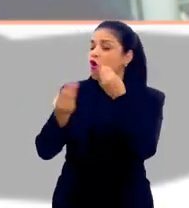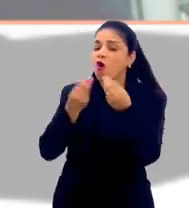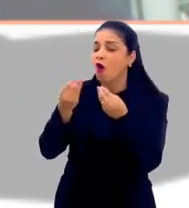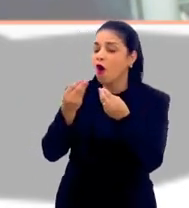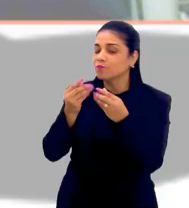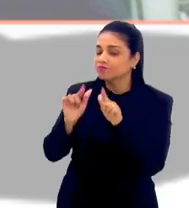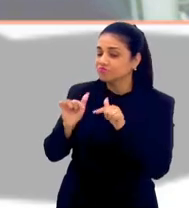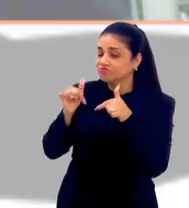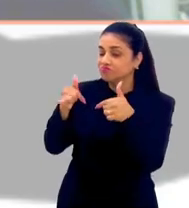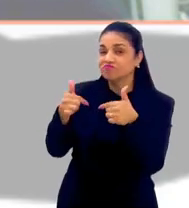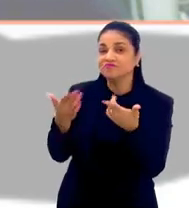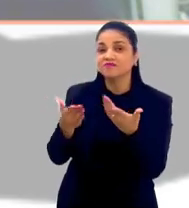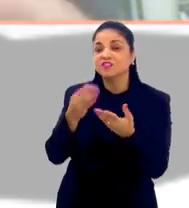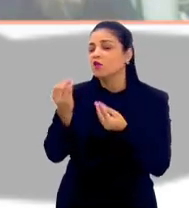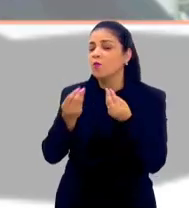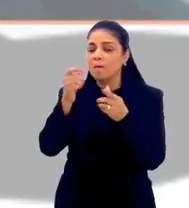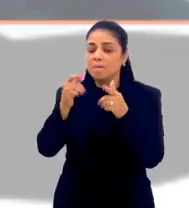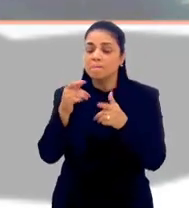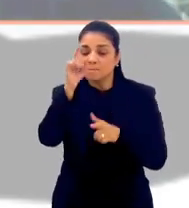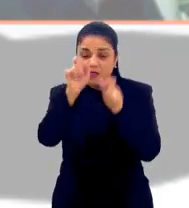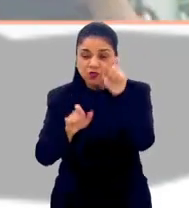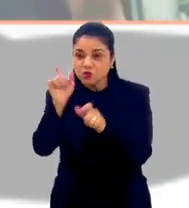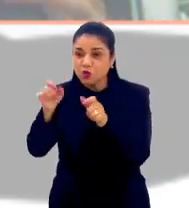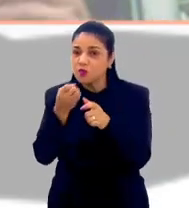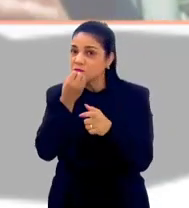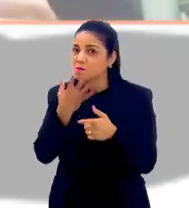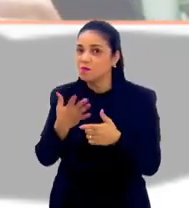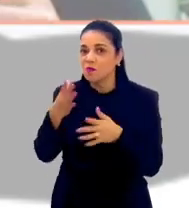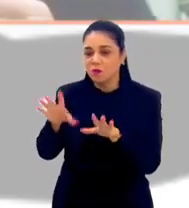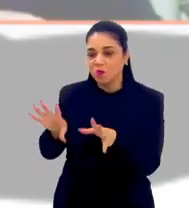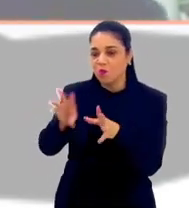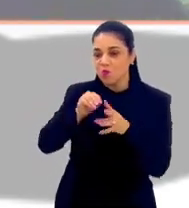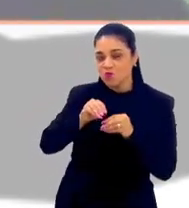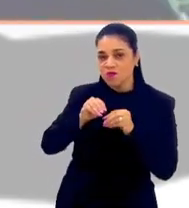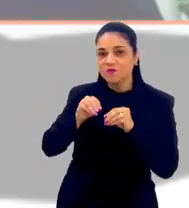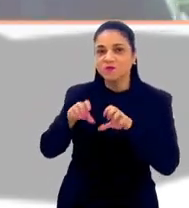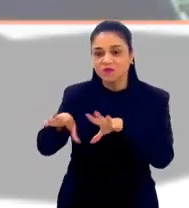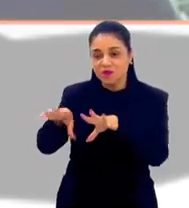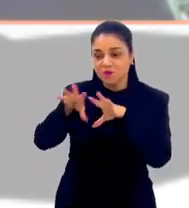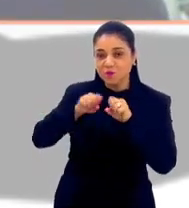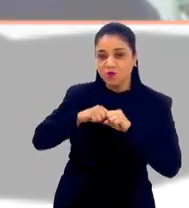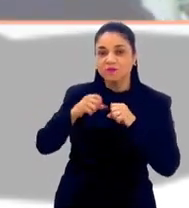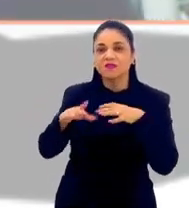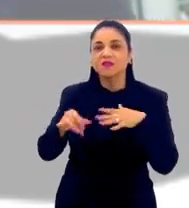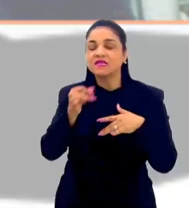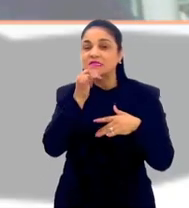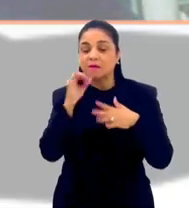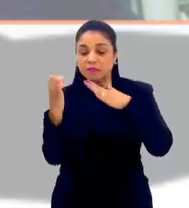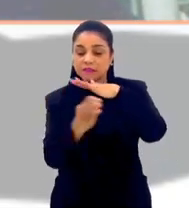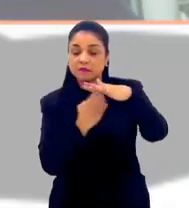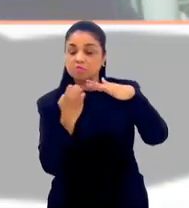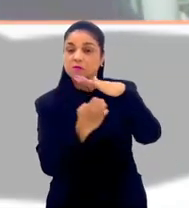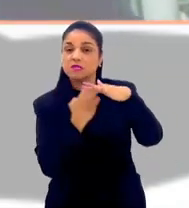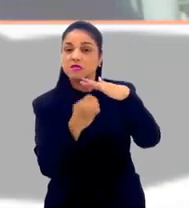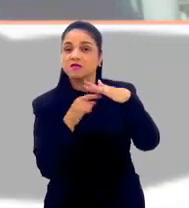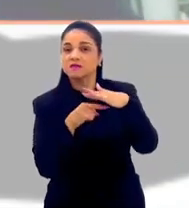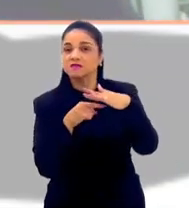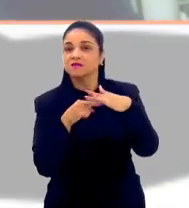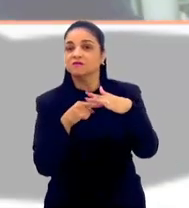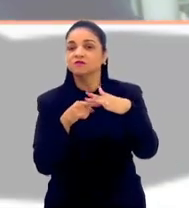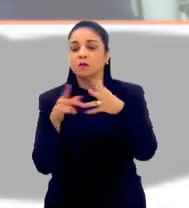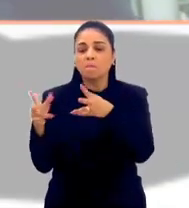funciona e como que as pessoas podem se beneficiar disso, Cristina, porque também eu queria que, por exemplo, os CEOs das grandes empresas, que